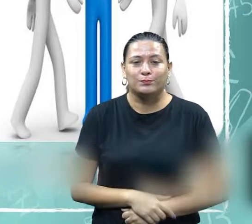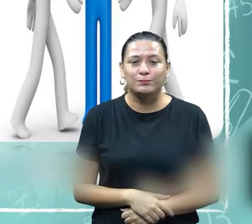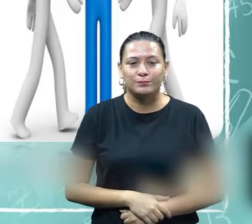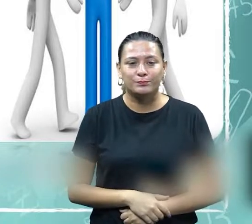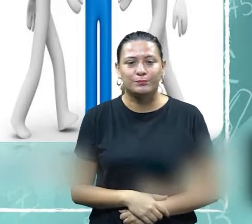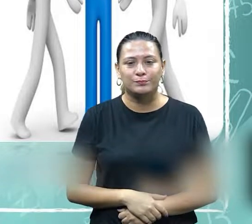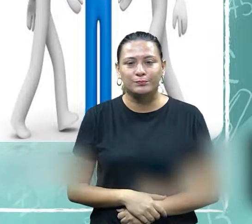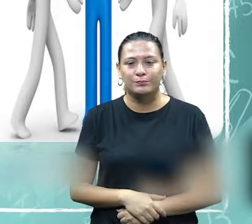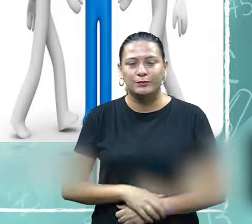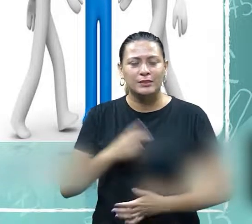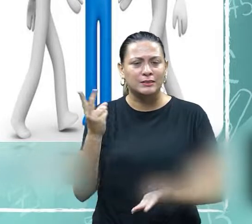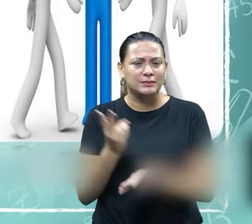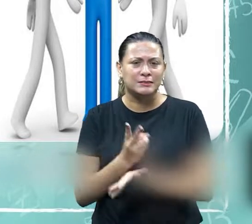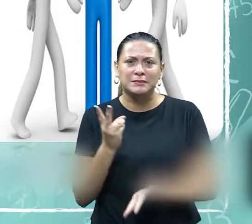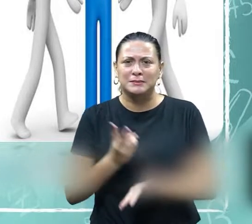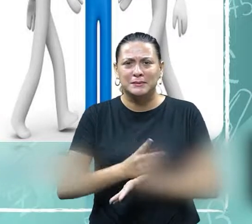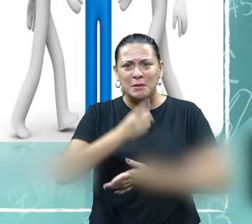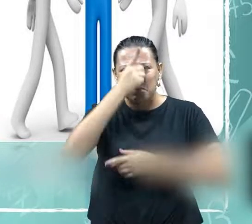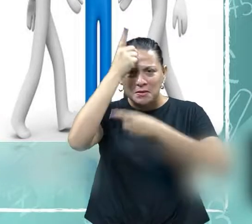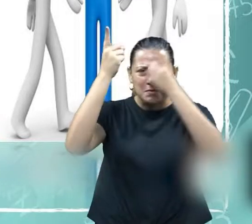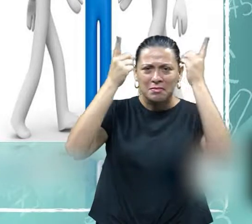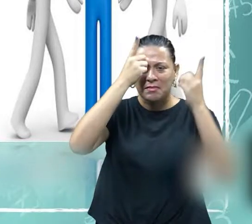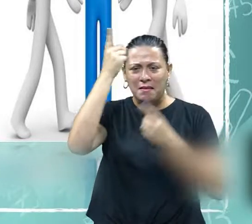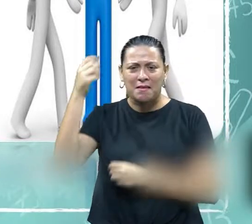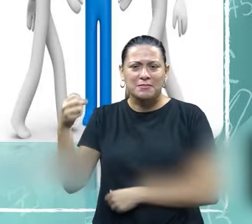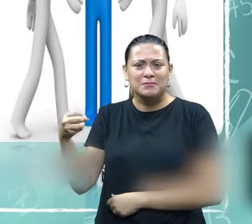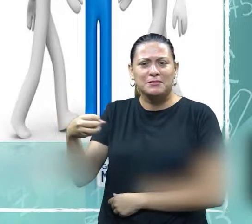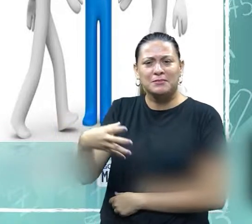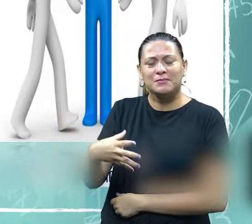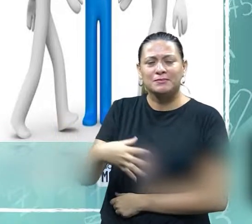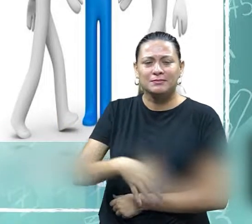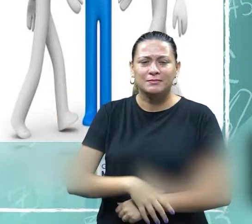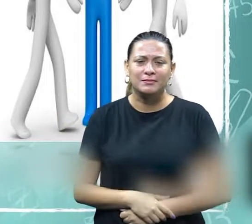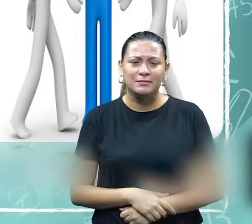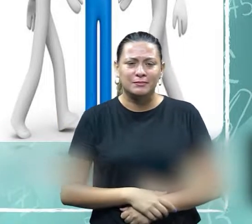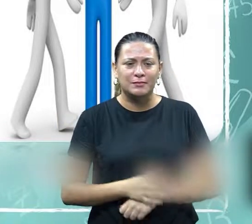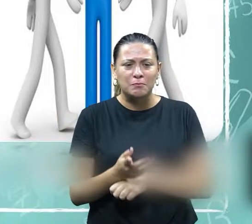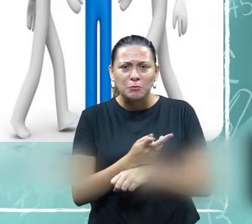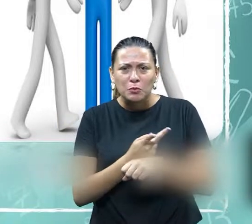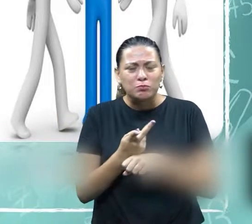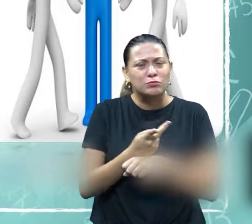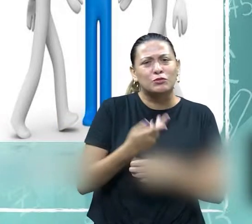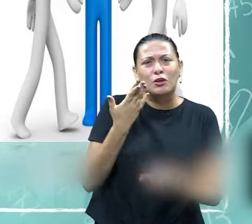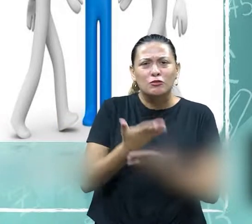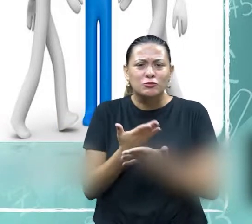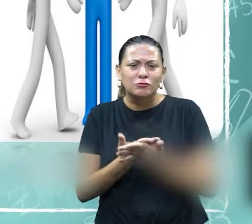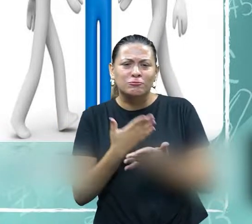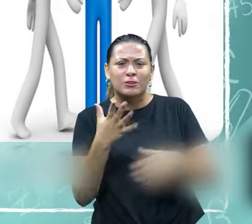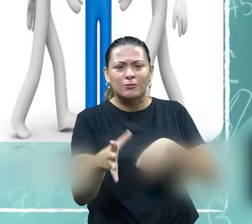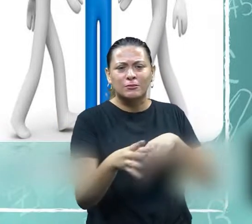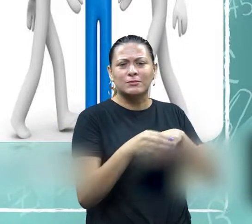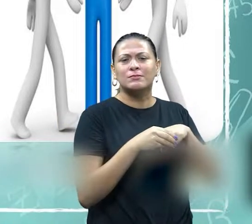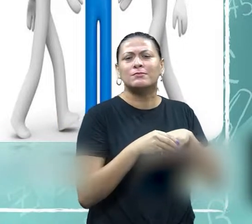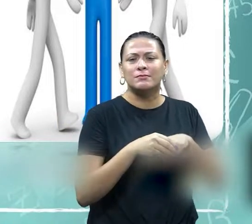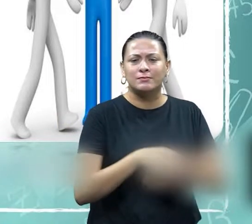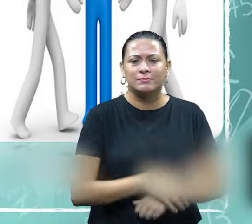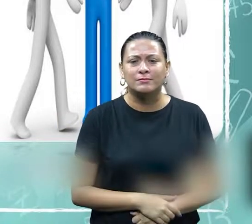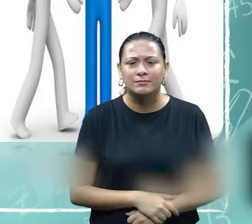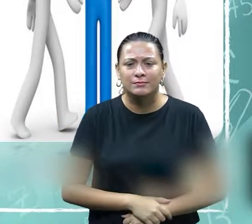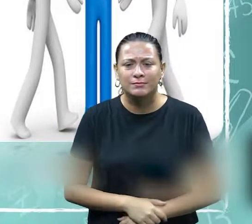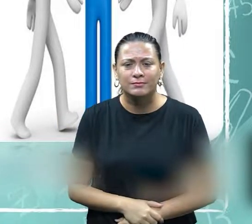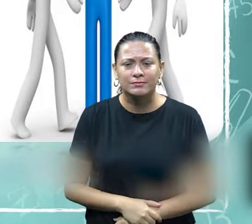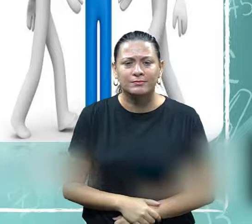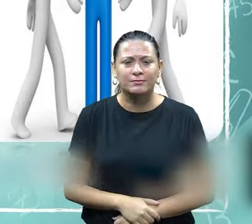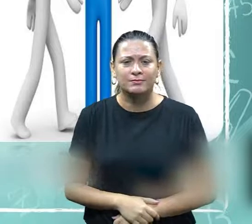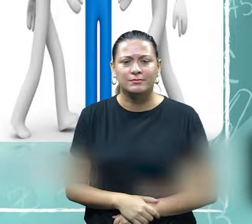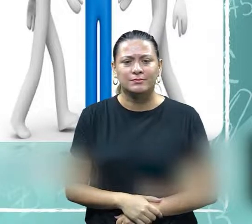E ele sempre está com novas ideias, buscando conhecimento, ele é entusiasta, buscando